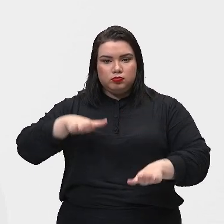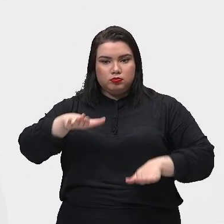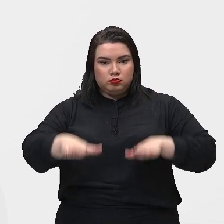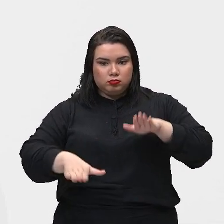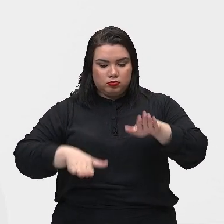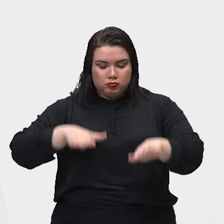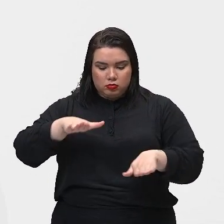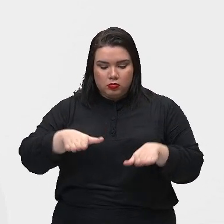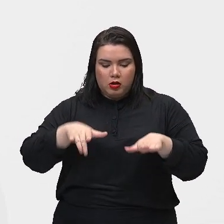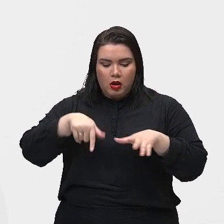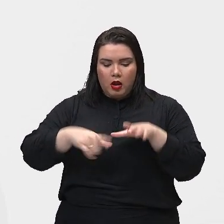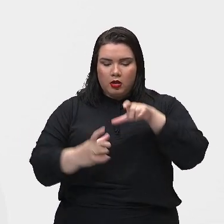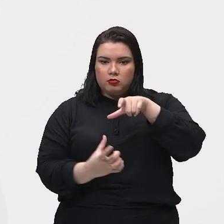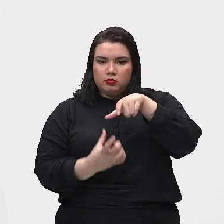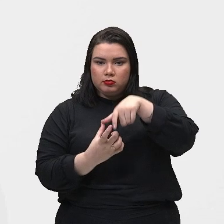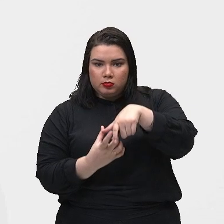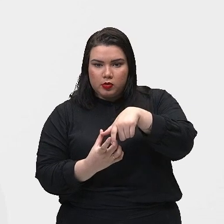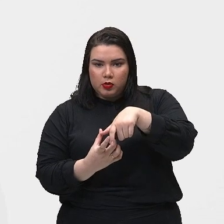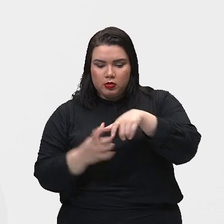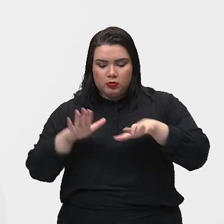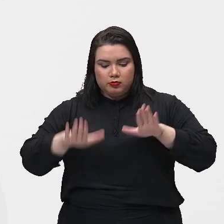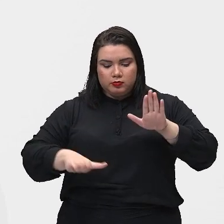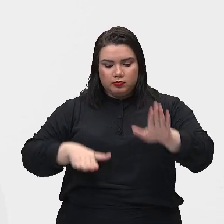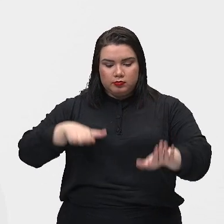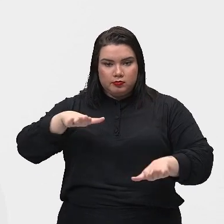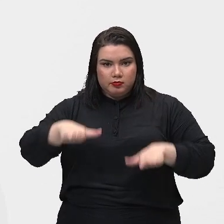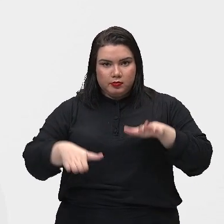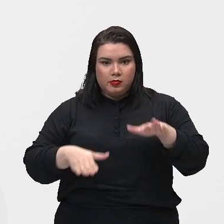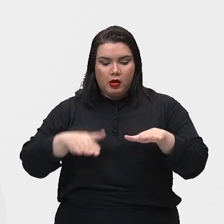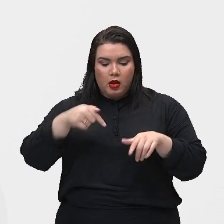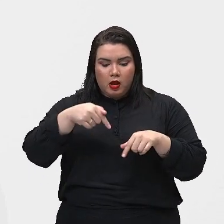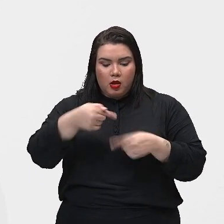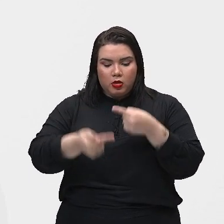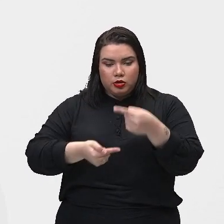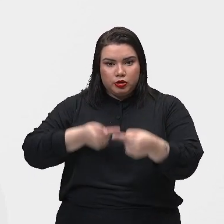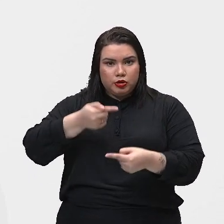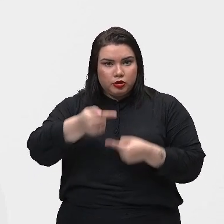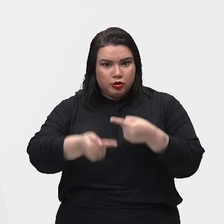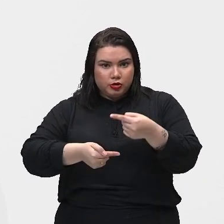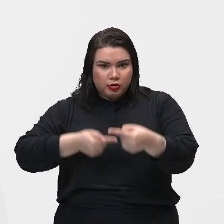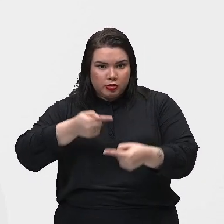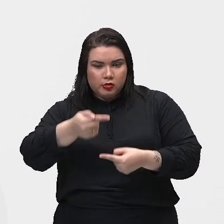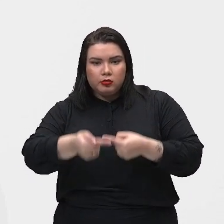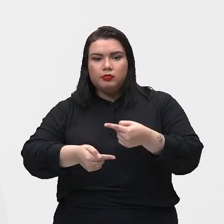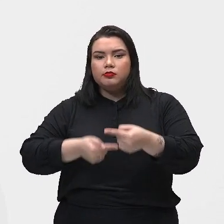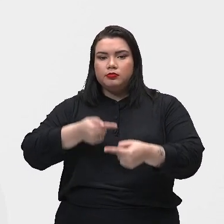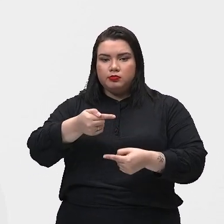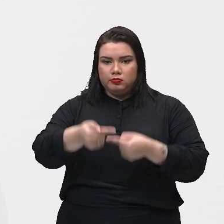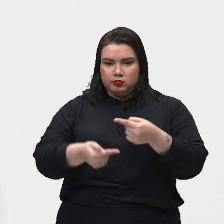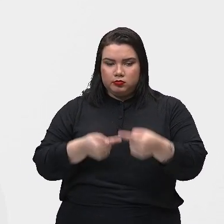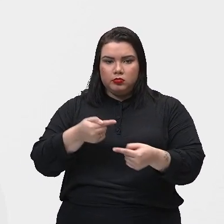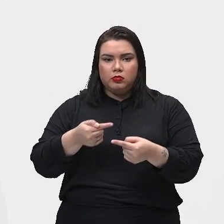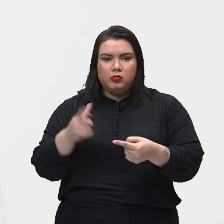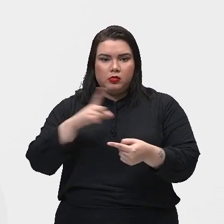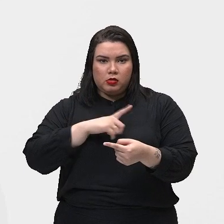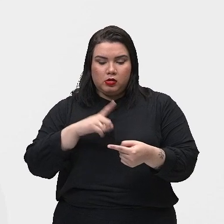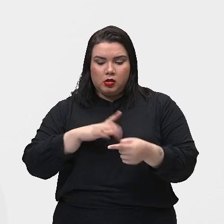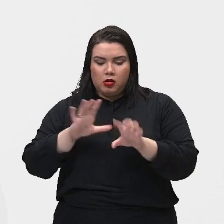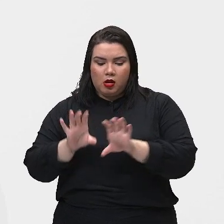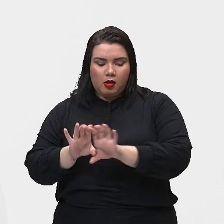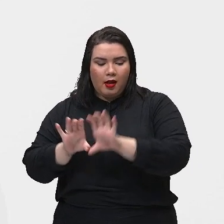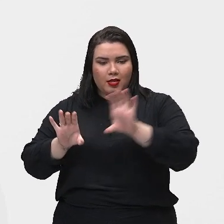engrenagem. Tá? A energia rotacional é transferida para a engrenagem da roda